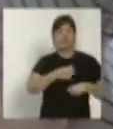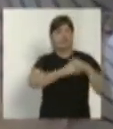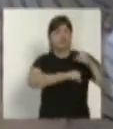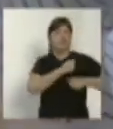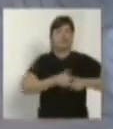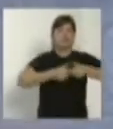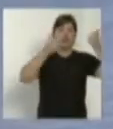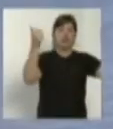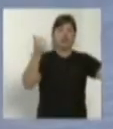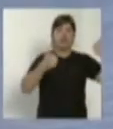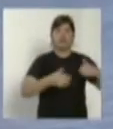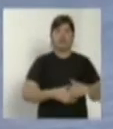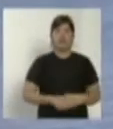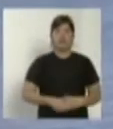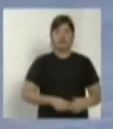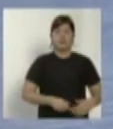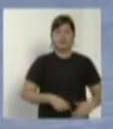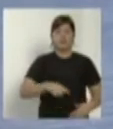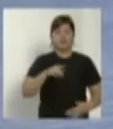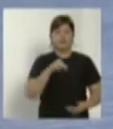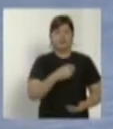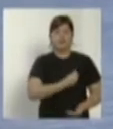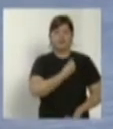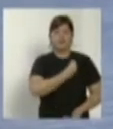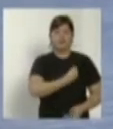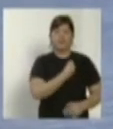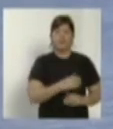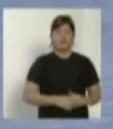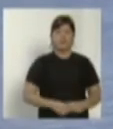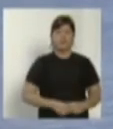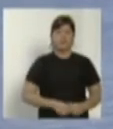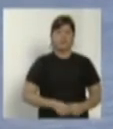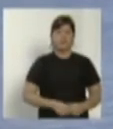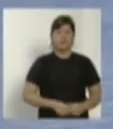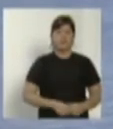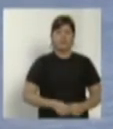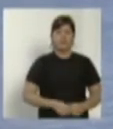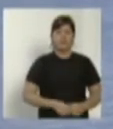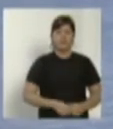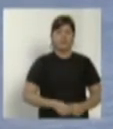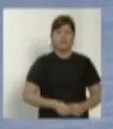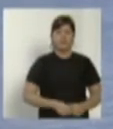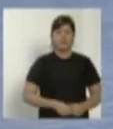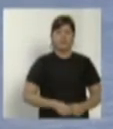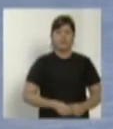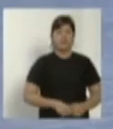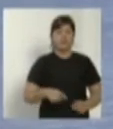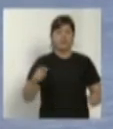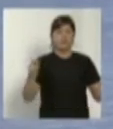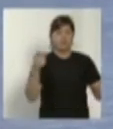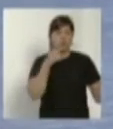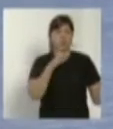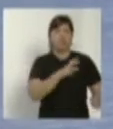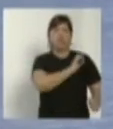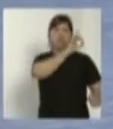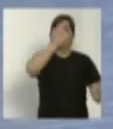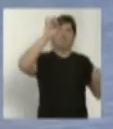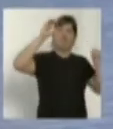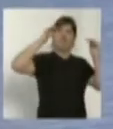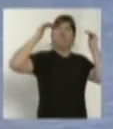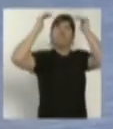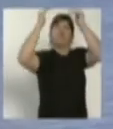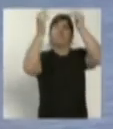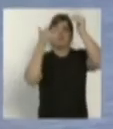radical em suas vidas. E que possam amar a Deus de uma tal forma. Que possam também decidir